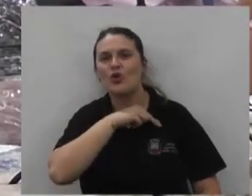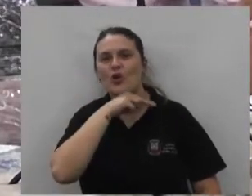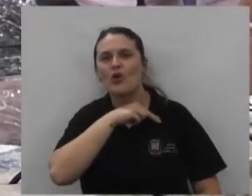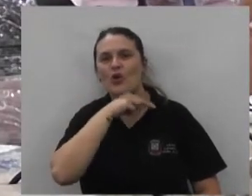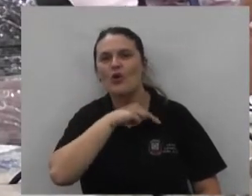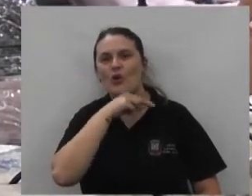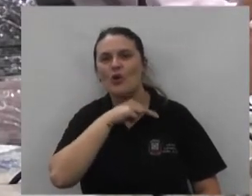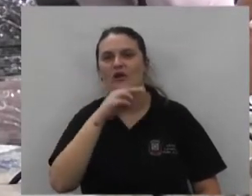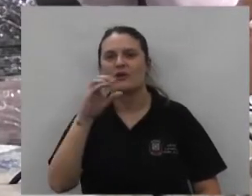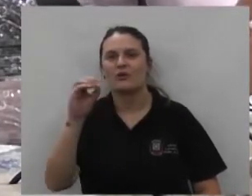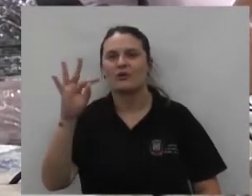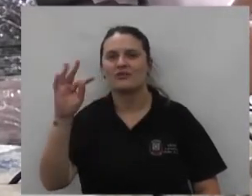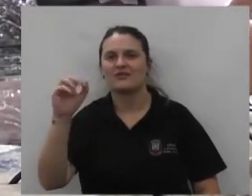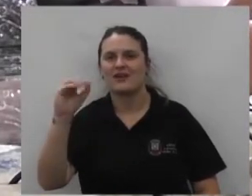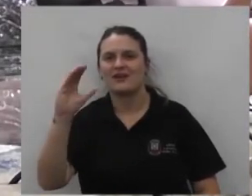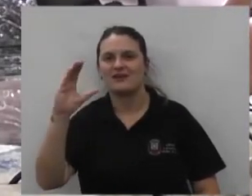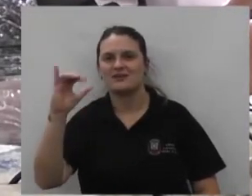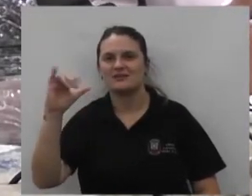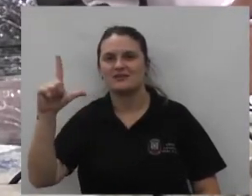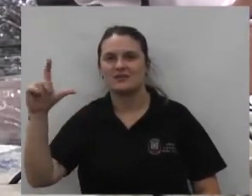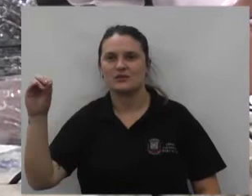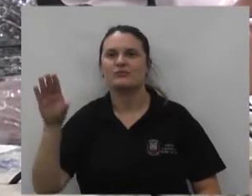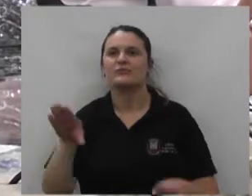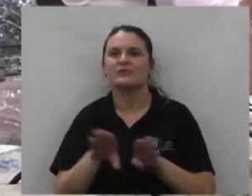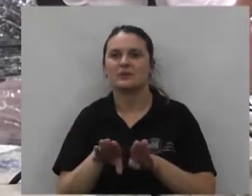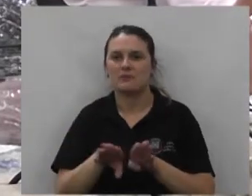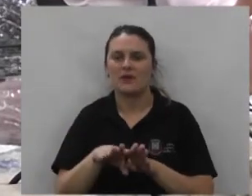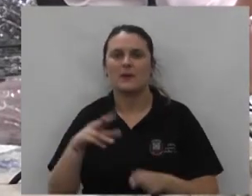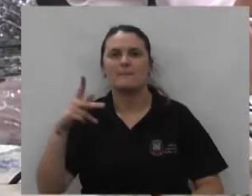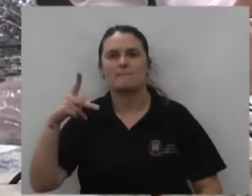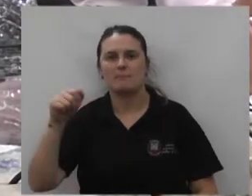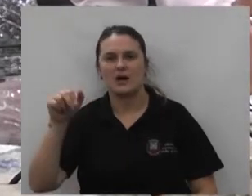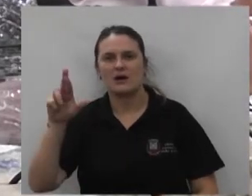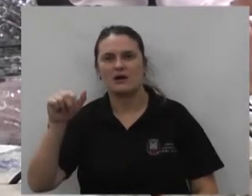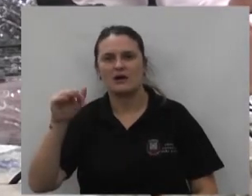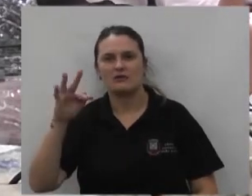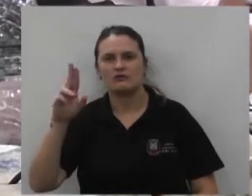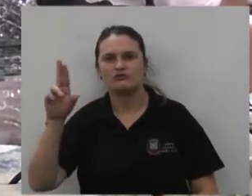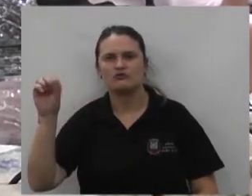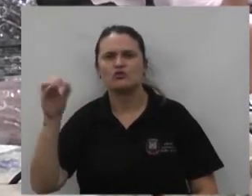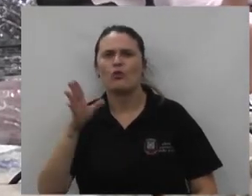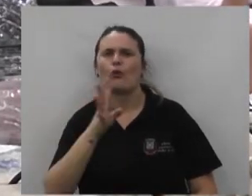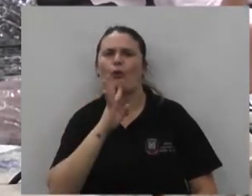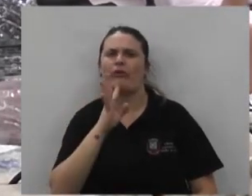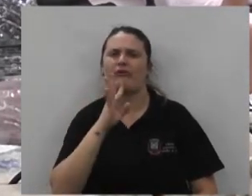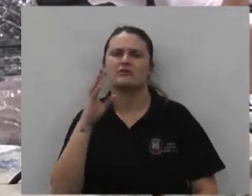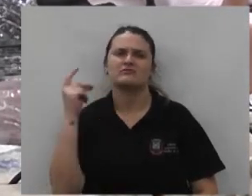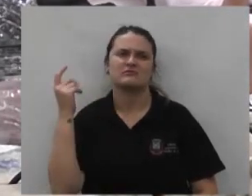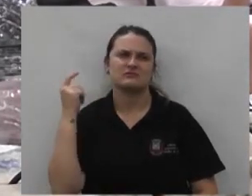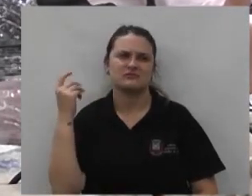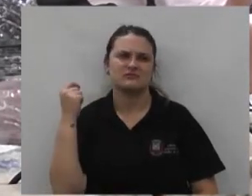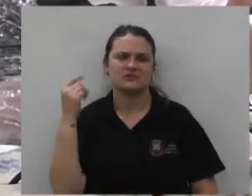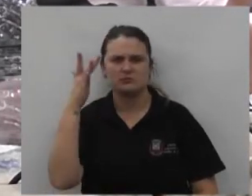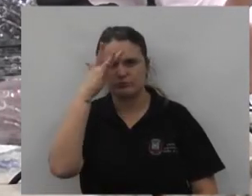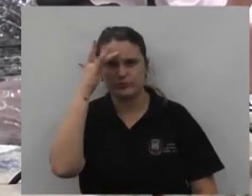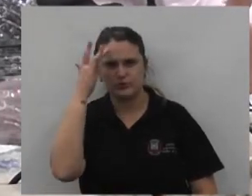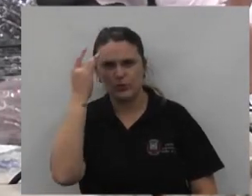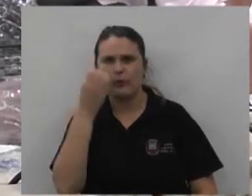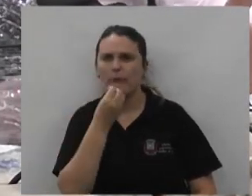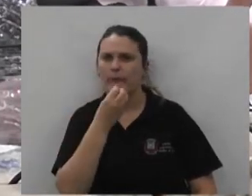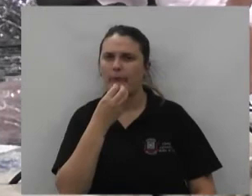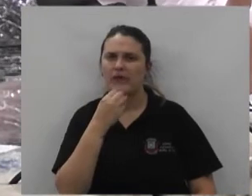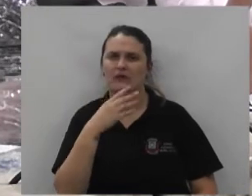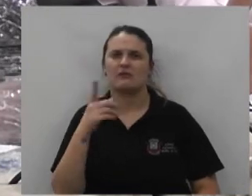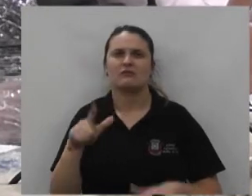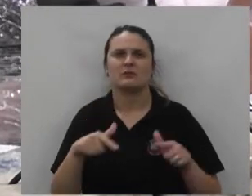senhor Tassílio uma pessoa parafuso também muitos e muitos anos conheciam a pessoa muito benquista aqui na